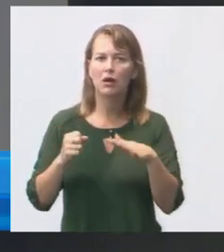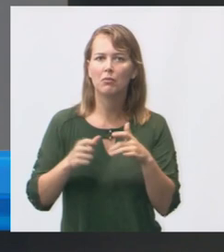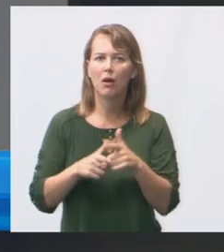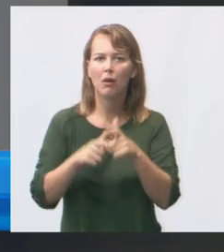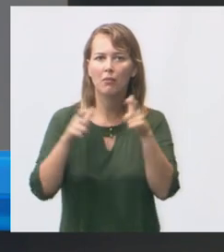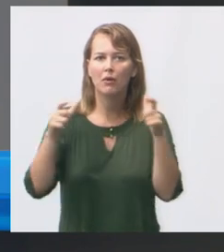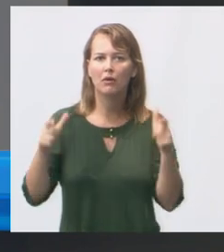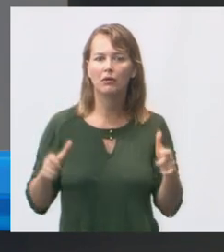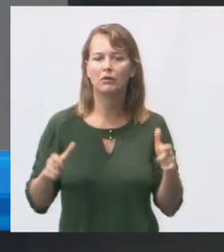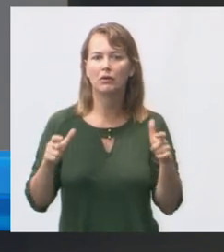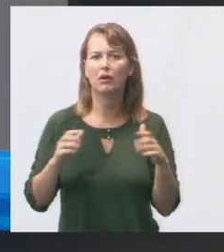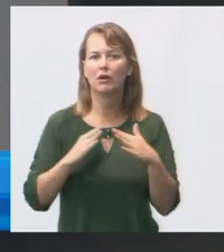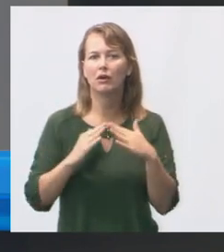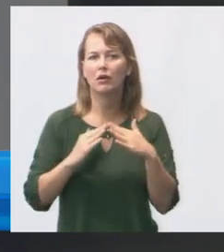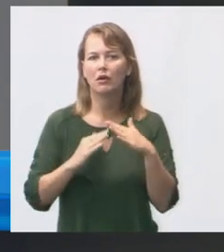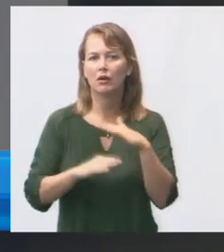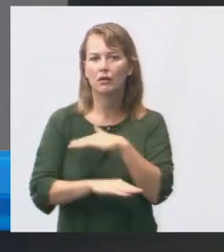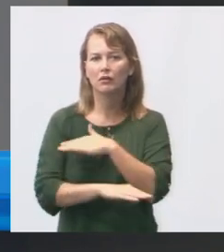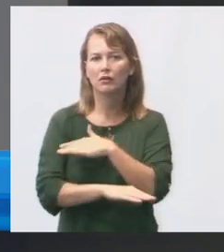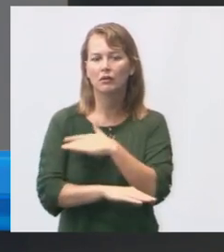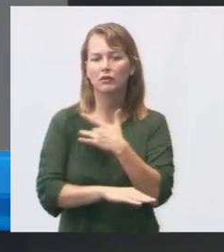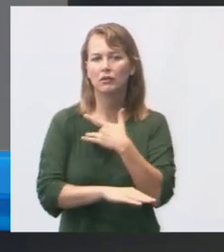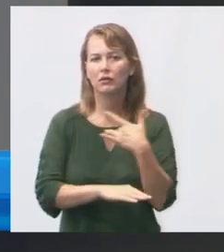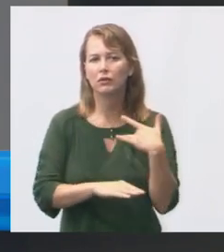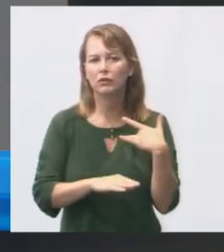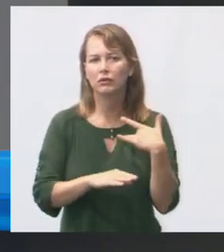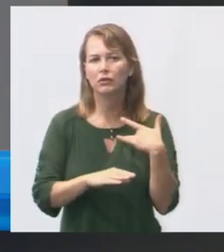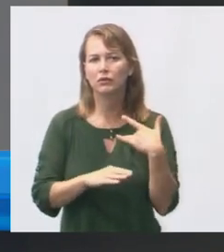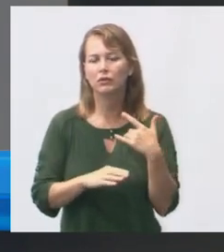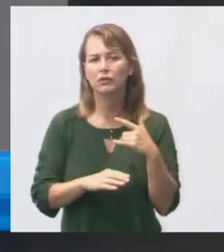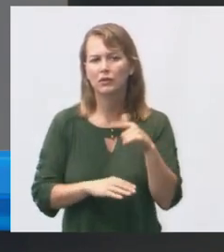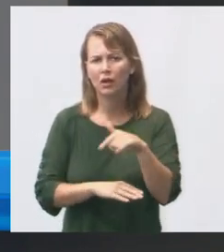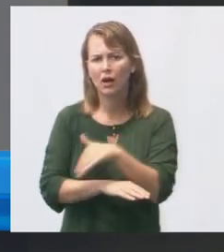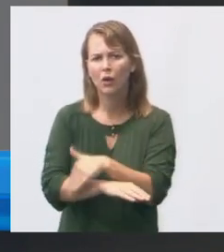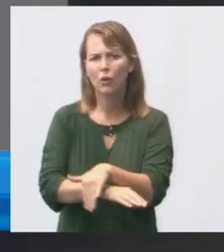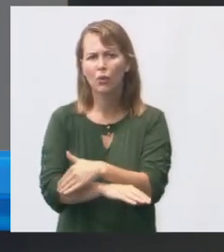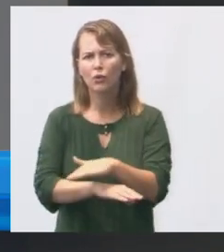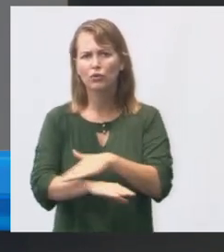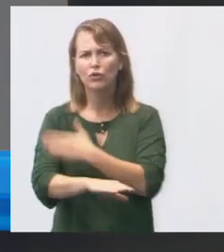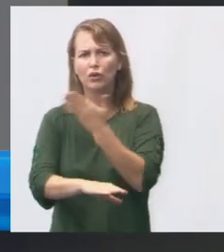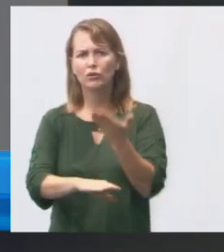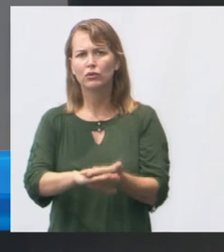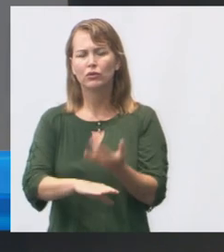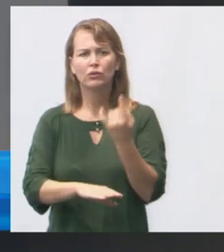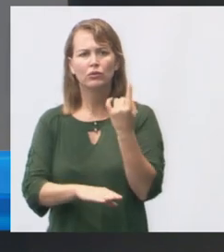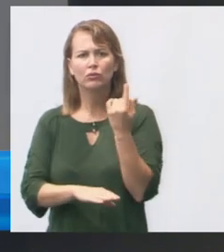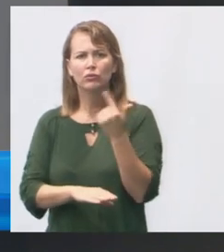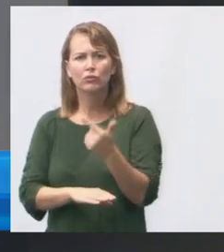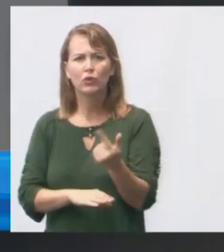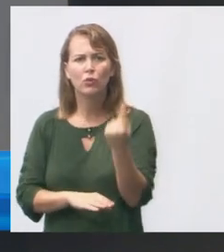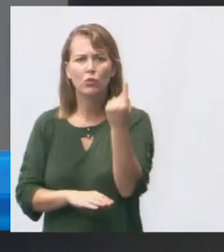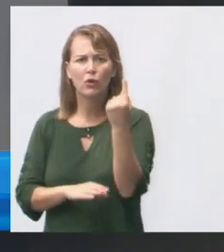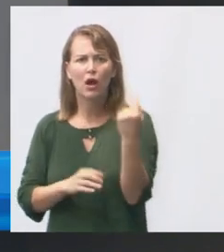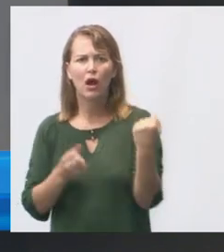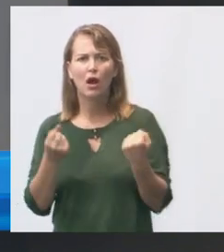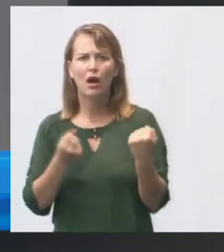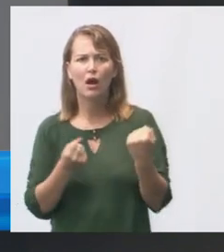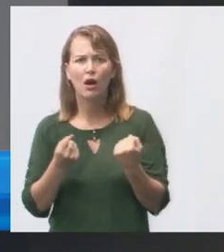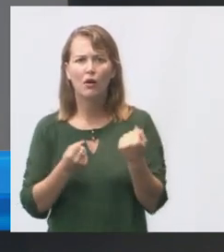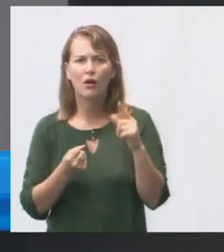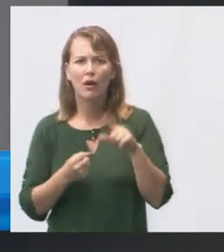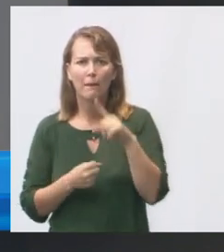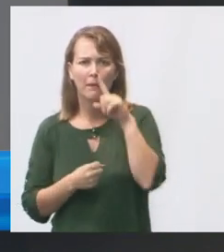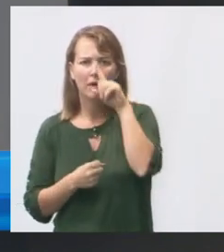unidade fazendo a desafetação dessa rua que é uma rua que se você ficar lá o dia inteiro não passa um carro o pessoal até reclama que fica